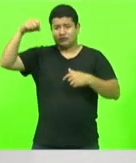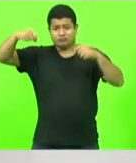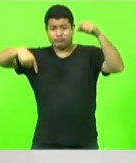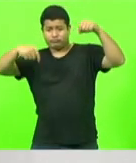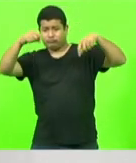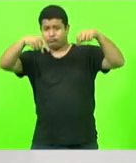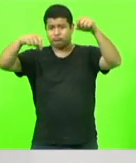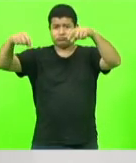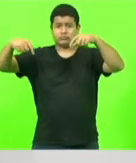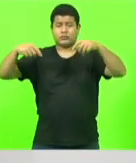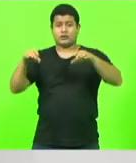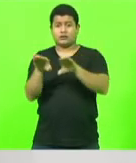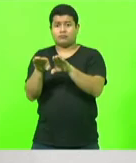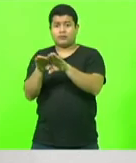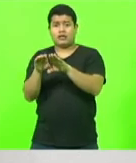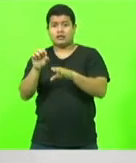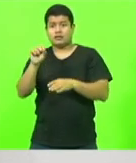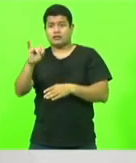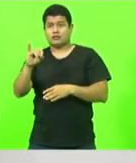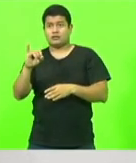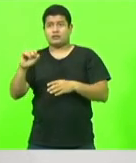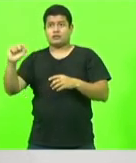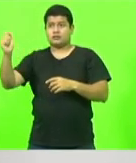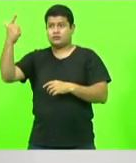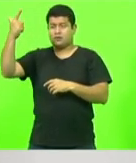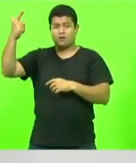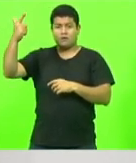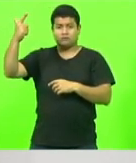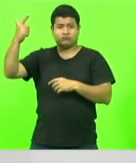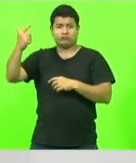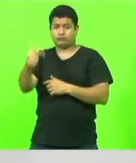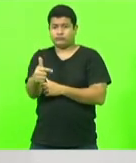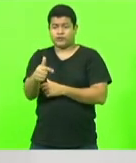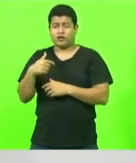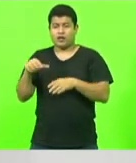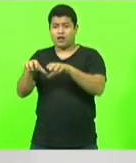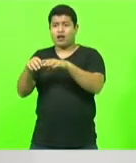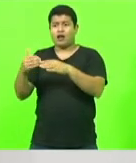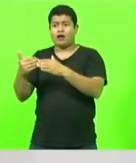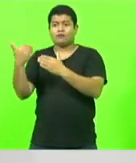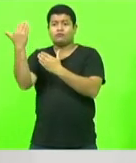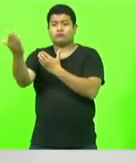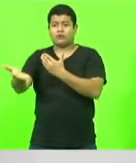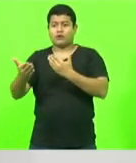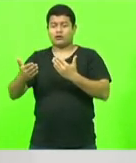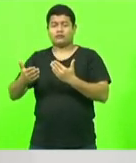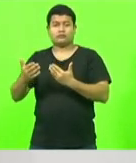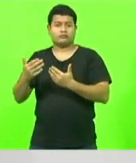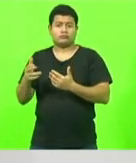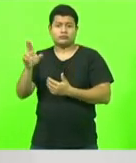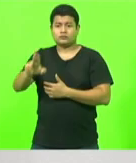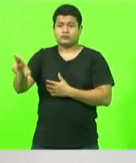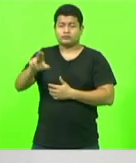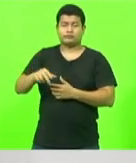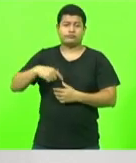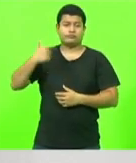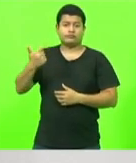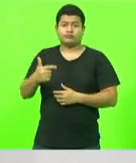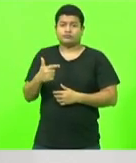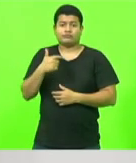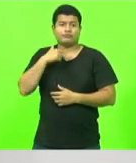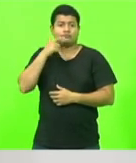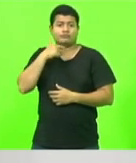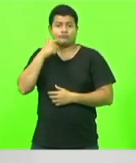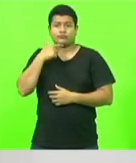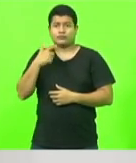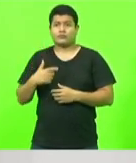interditado, sem quadro, porque não tem cobertura. São obrigados a negar matrícula de alunos com deficiência porque a escola